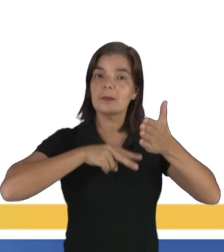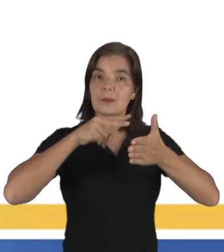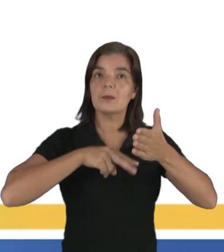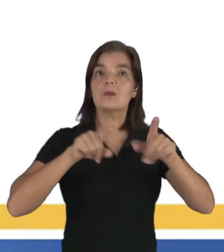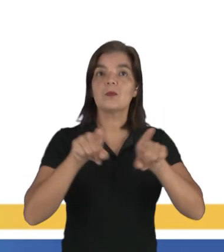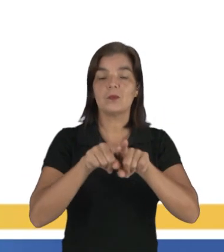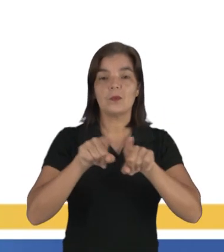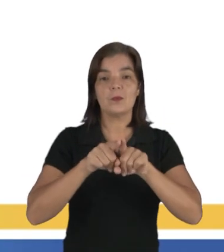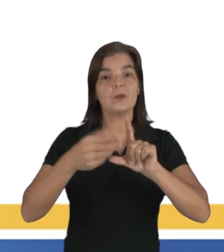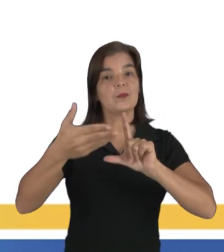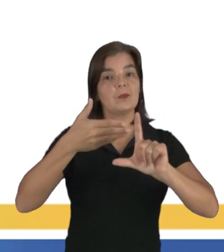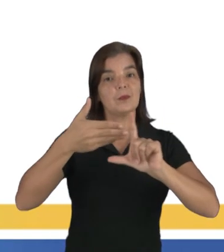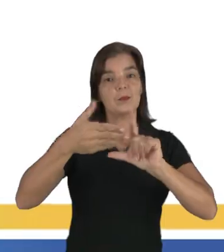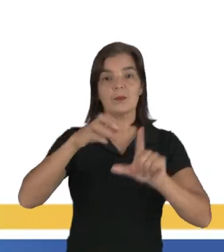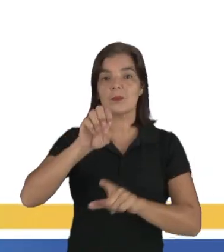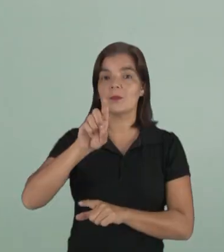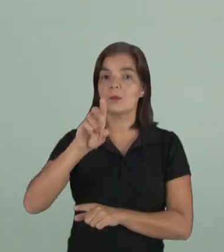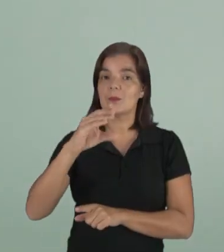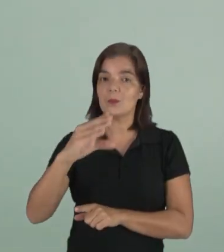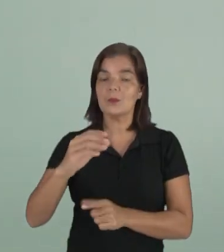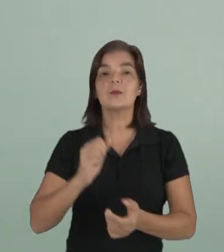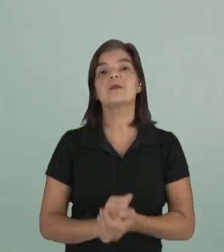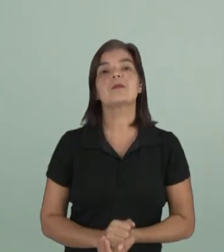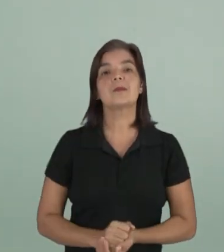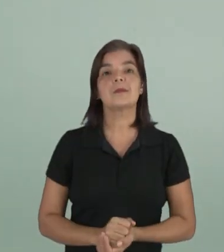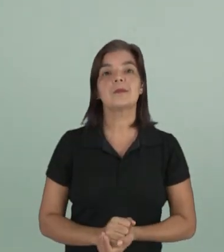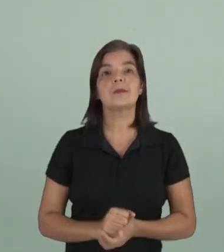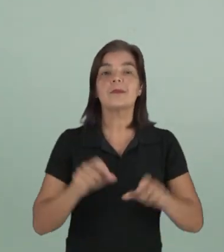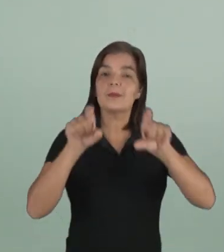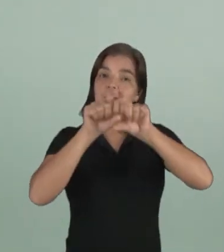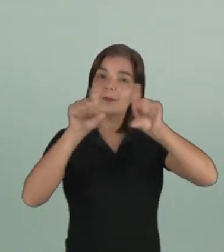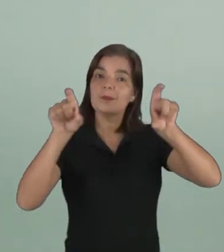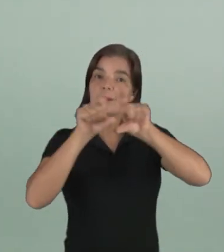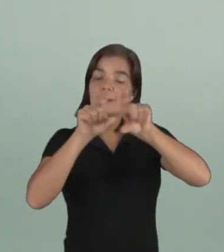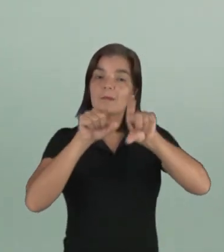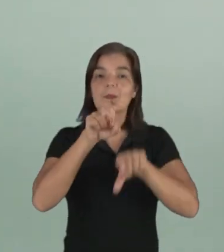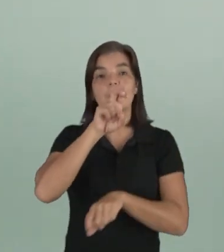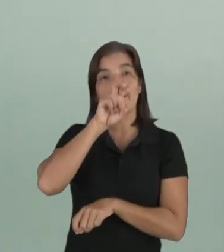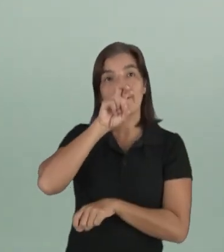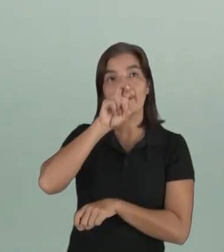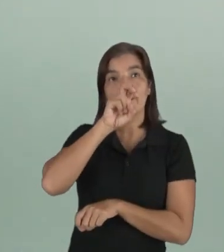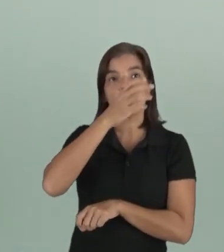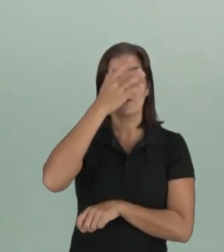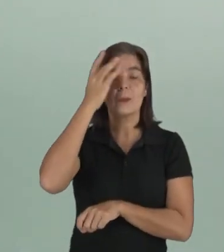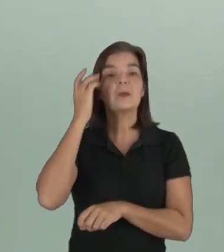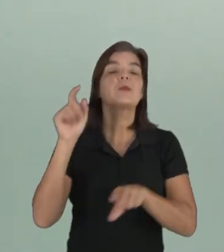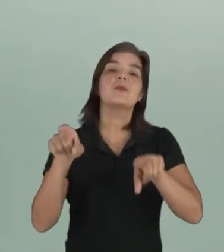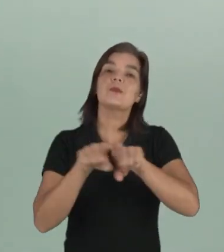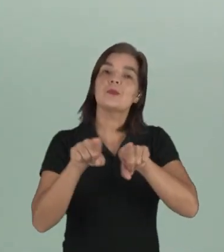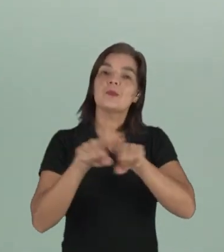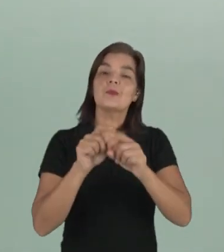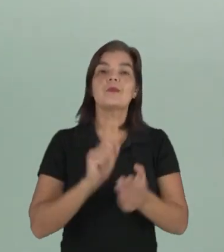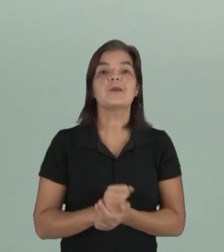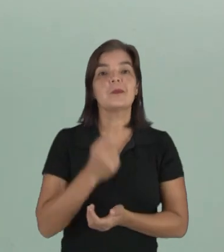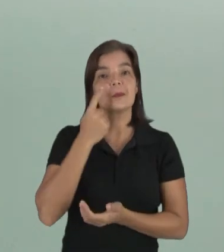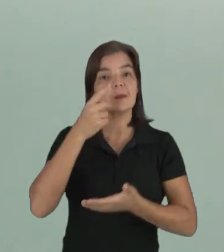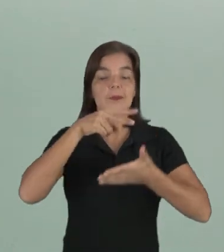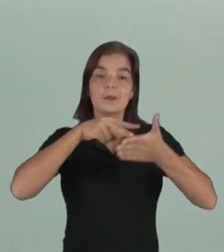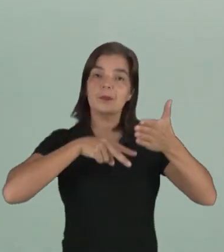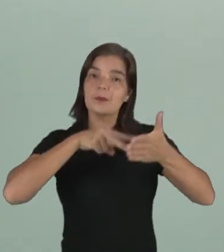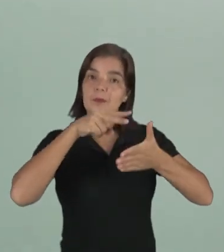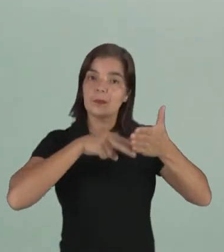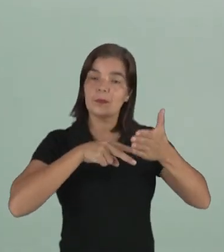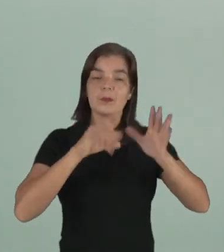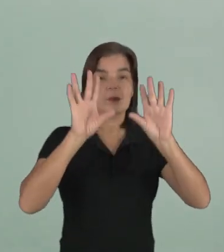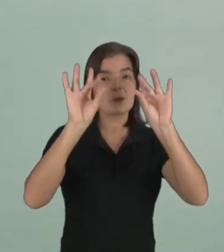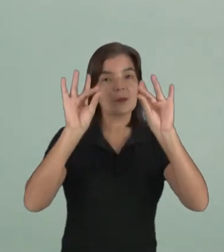acessarem a plataforma novamente. Eis aqui uma tirinha da Turma da Mônica com o personagem Chico Bento, façam a leitura